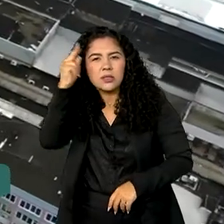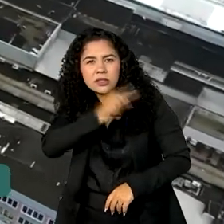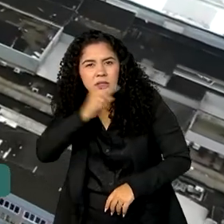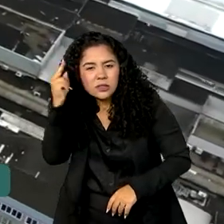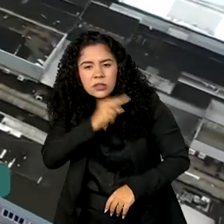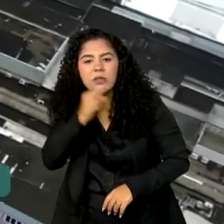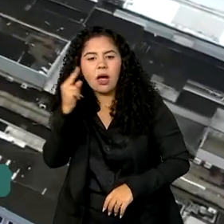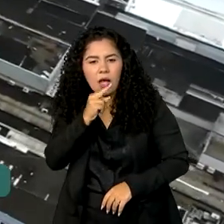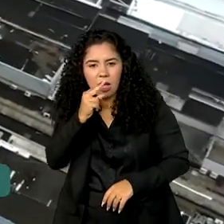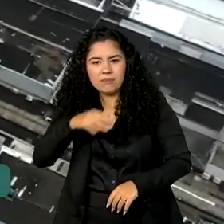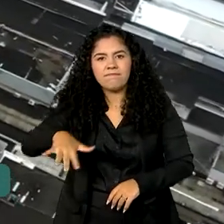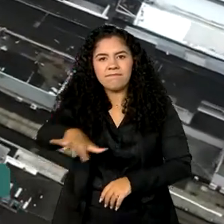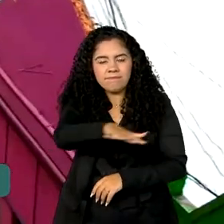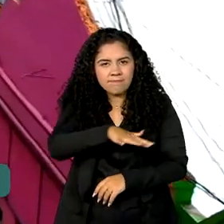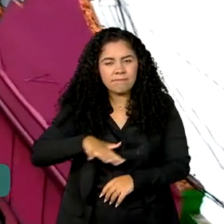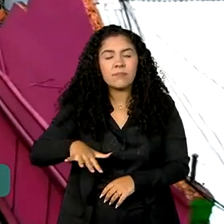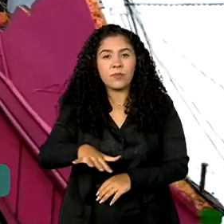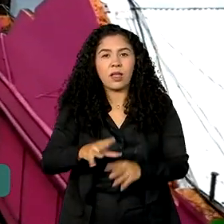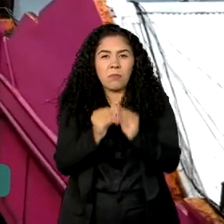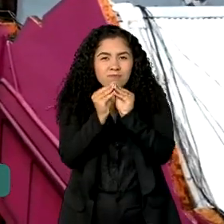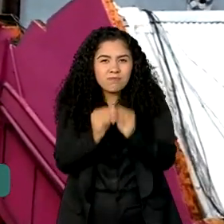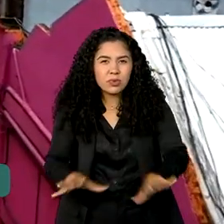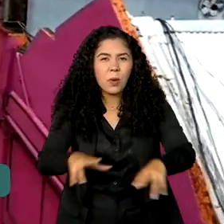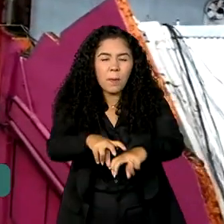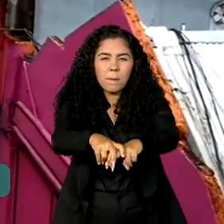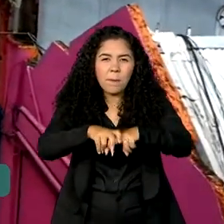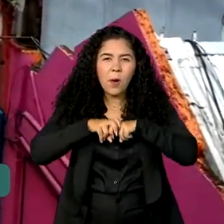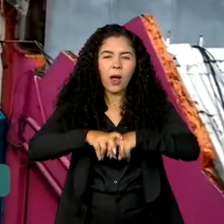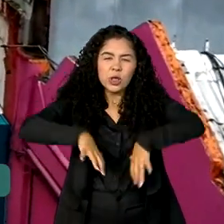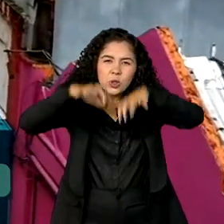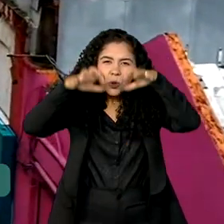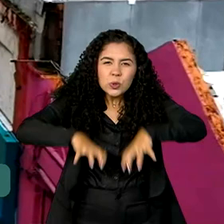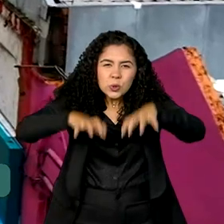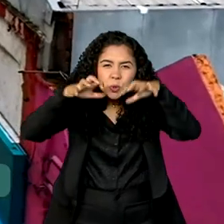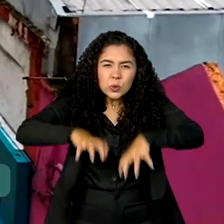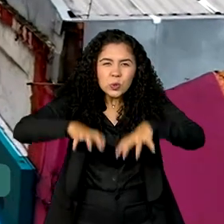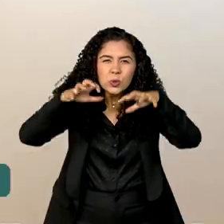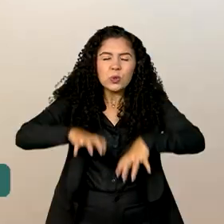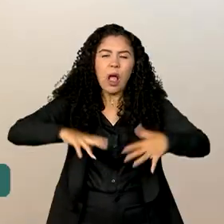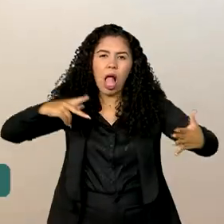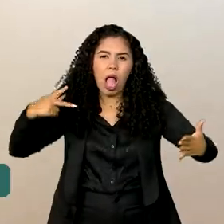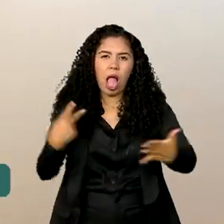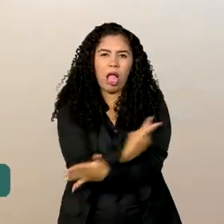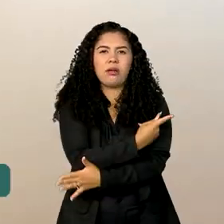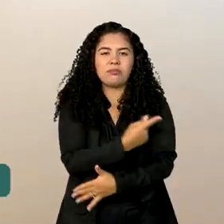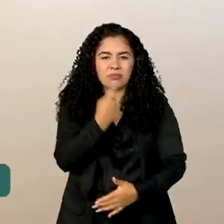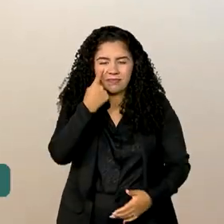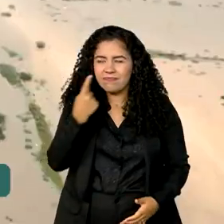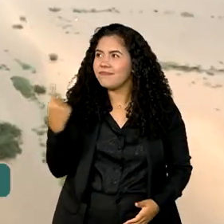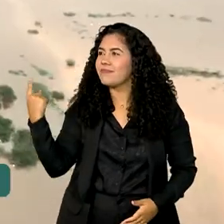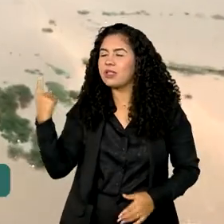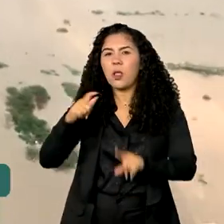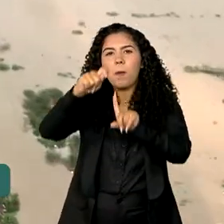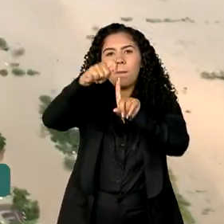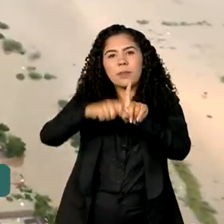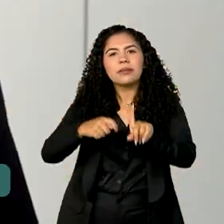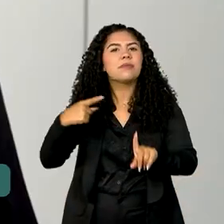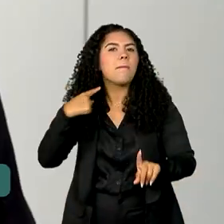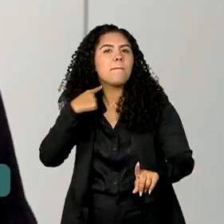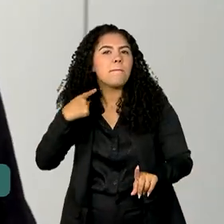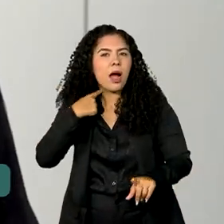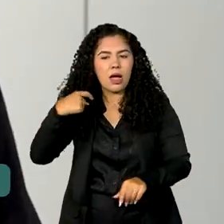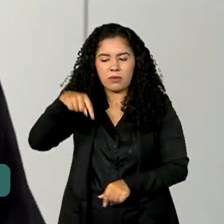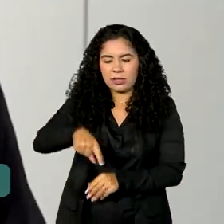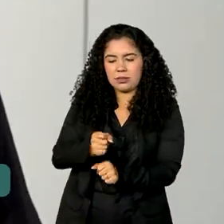emergência no estado, causado pelas fortes chuvas que atingiram a região em maio deste ano.